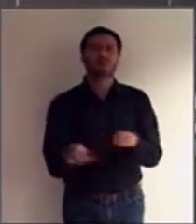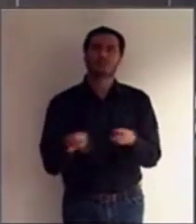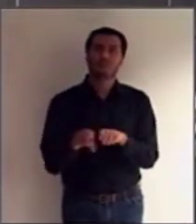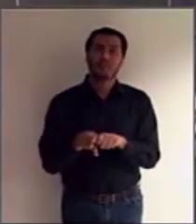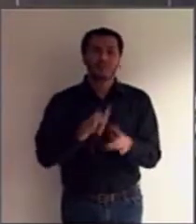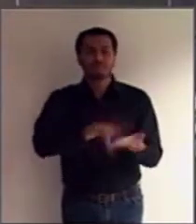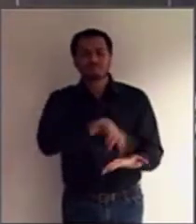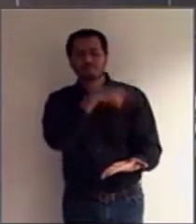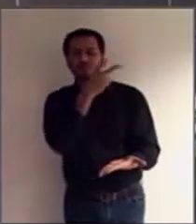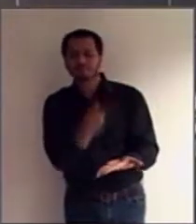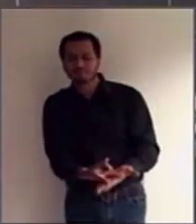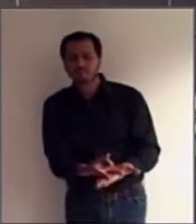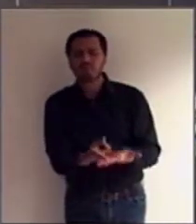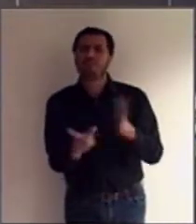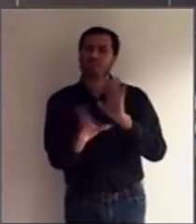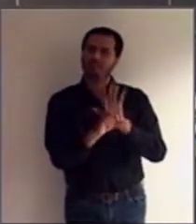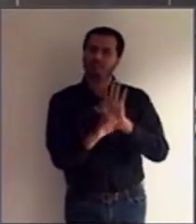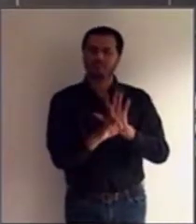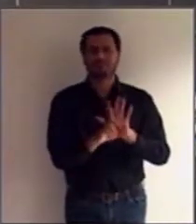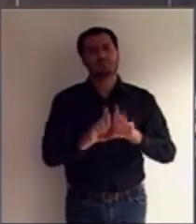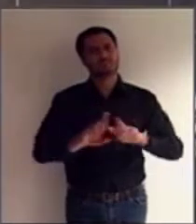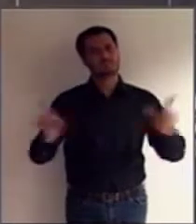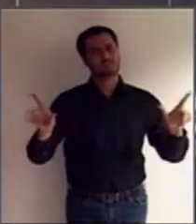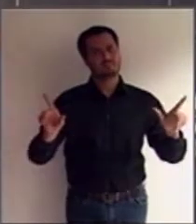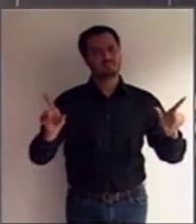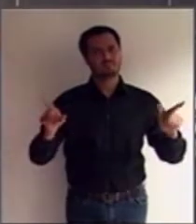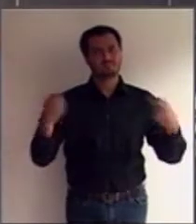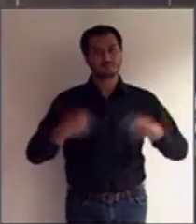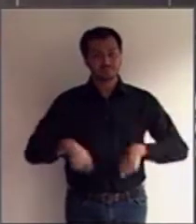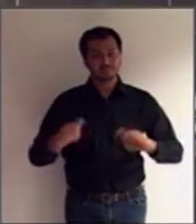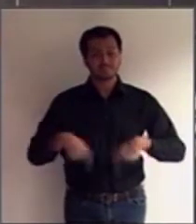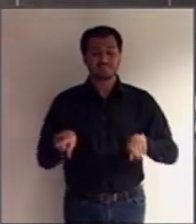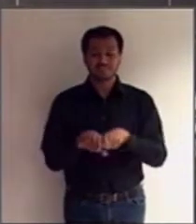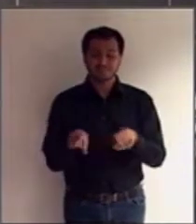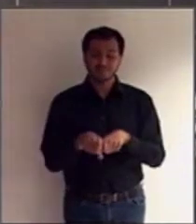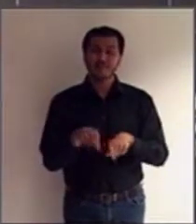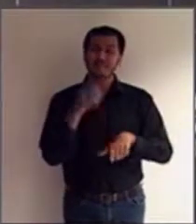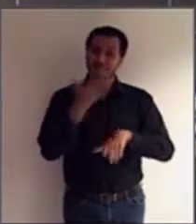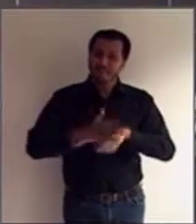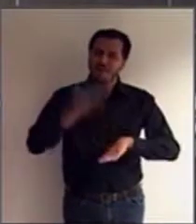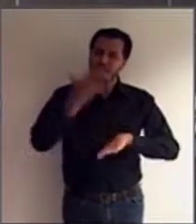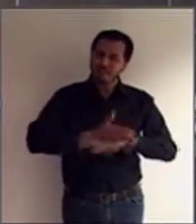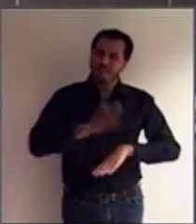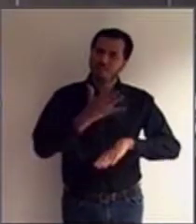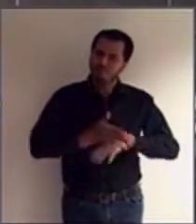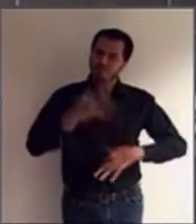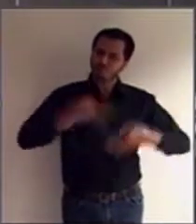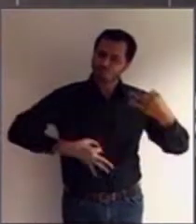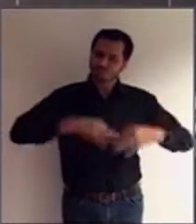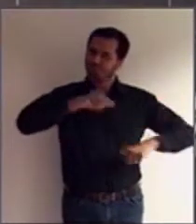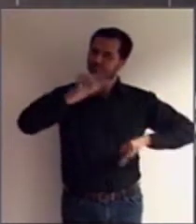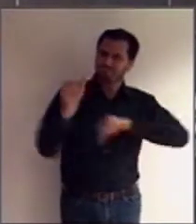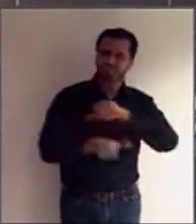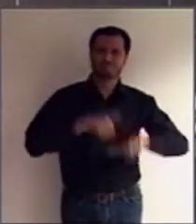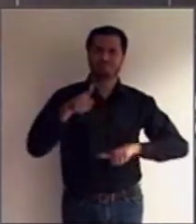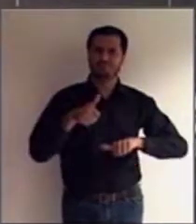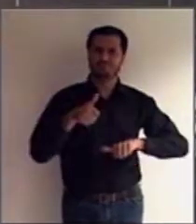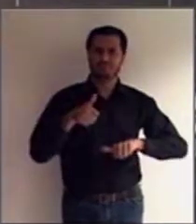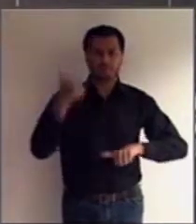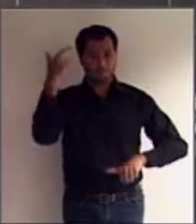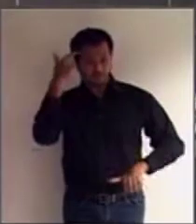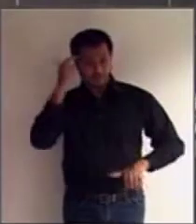do ordenamento jurídico. Mas nós precisamos, principalmente, de mudar a prática brasileira, de não se fazer a interdição